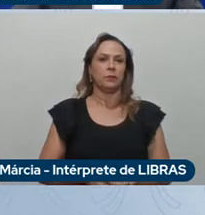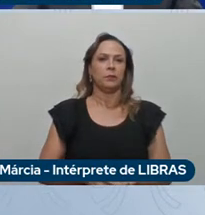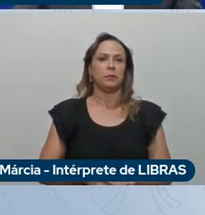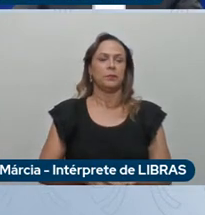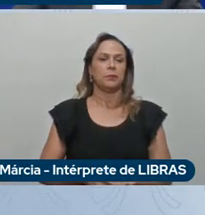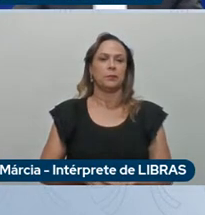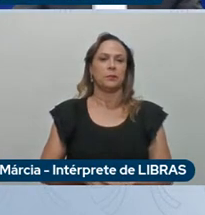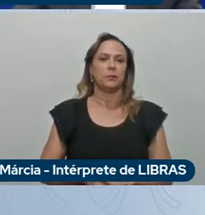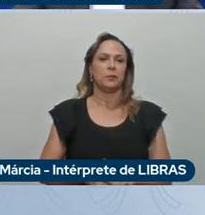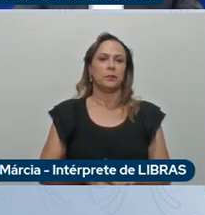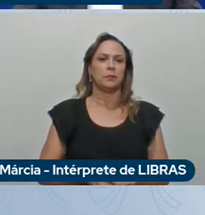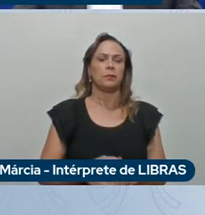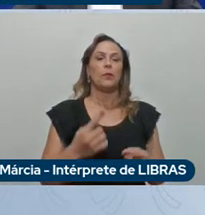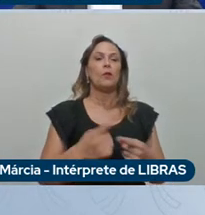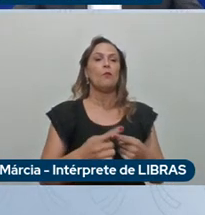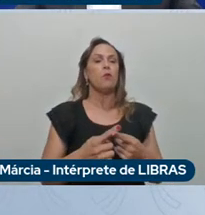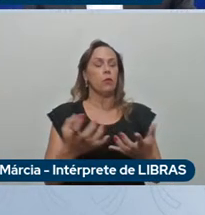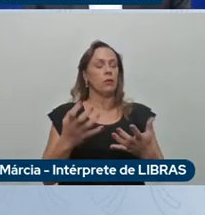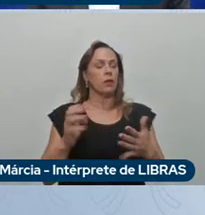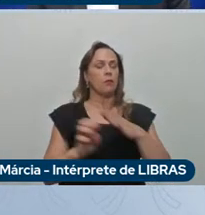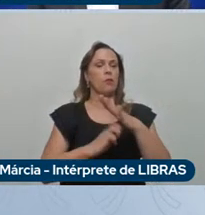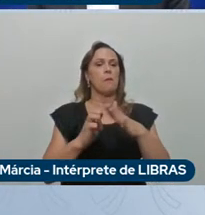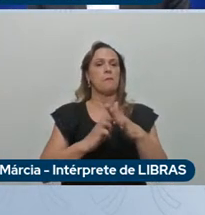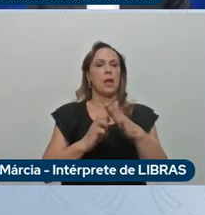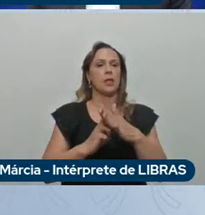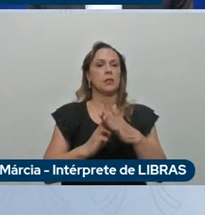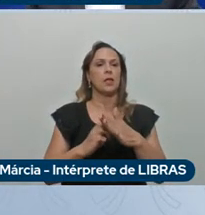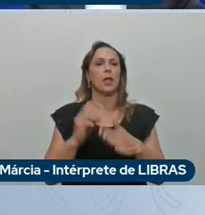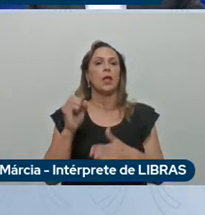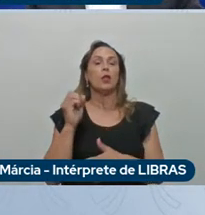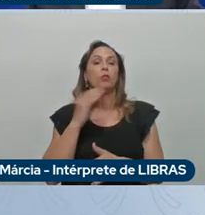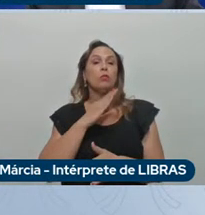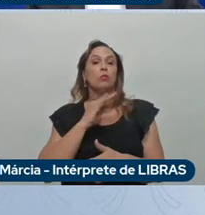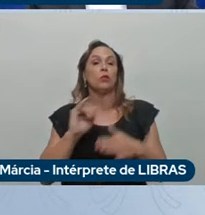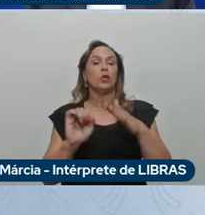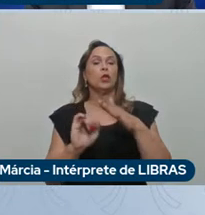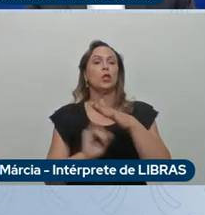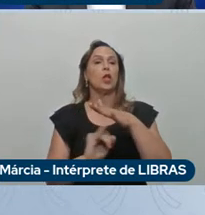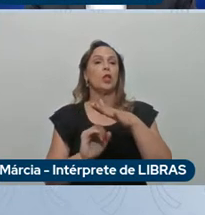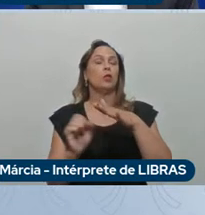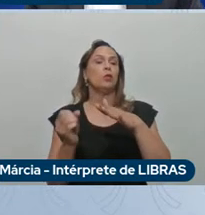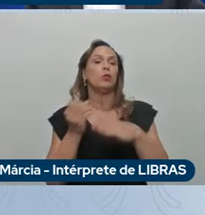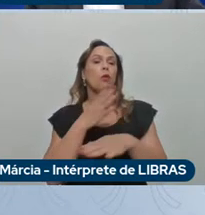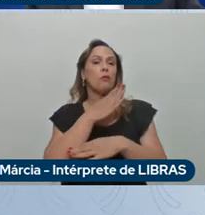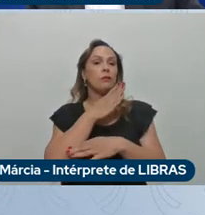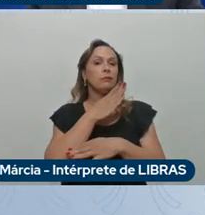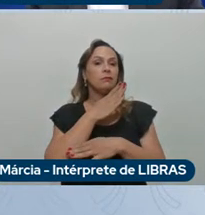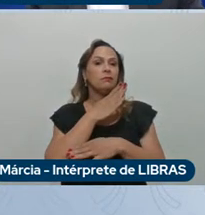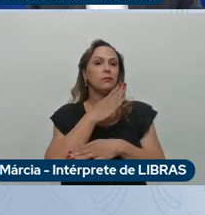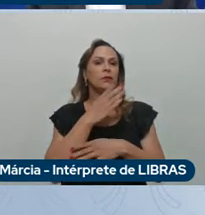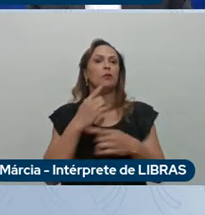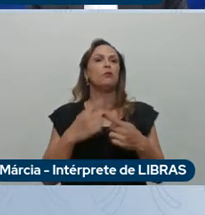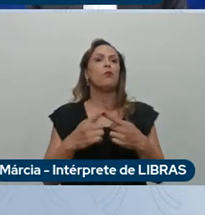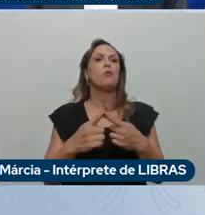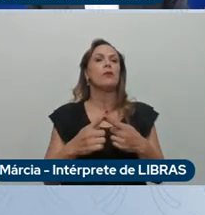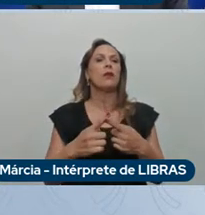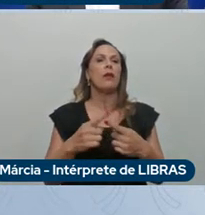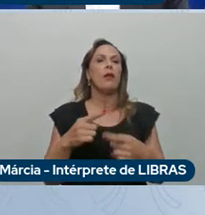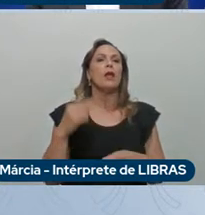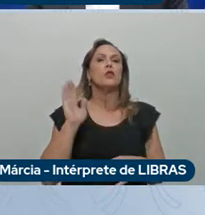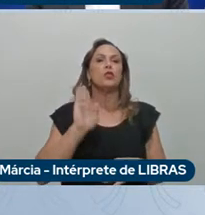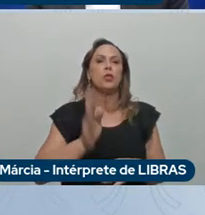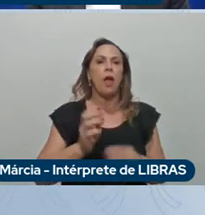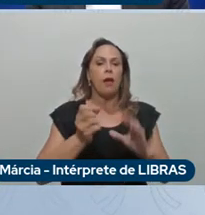porque queremos ter uma empresa inovadora e de verdade o nosso DNA recente demonstra isso nós só fomos a